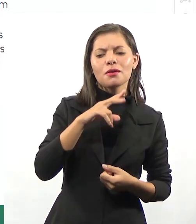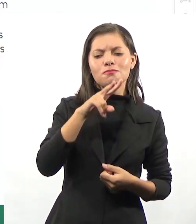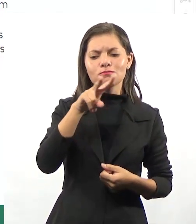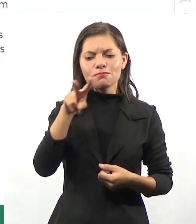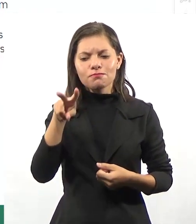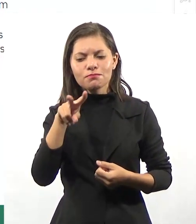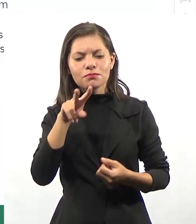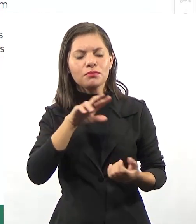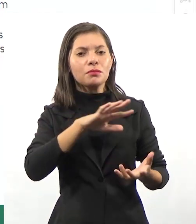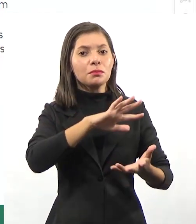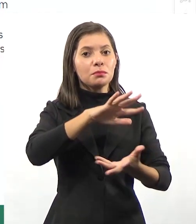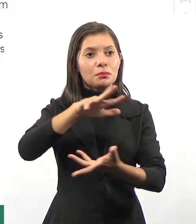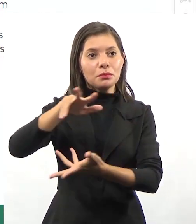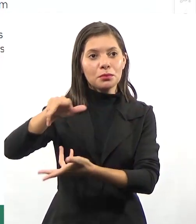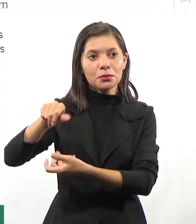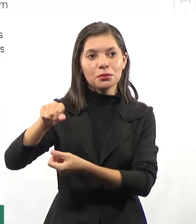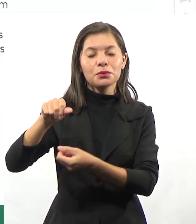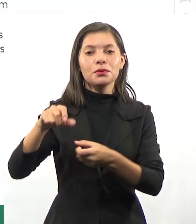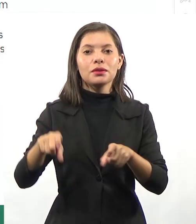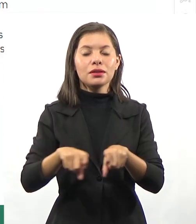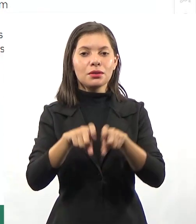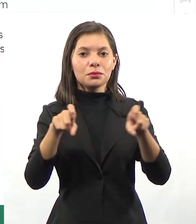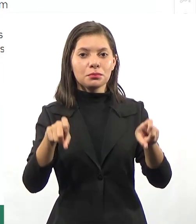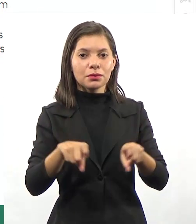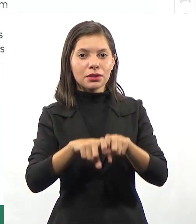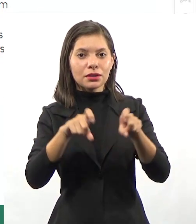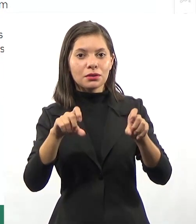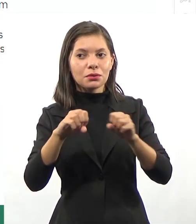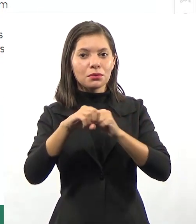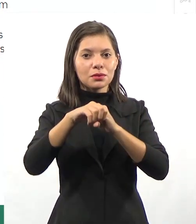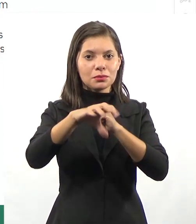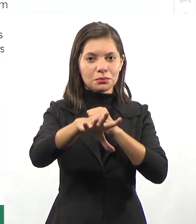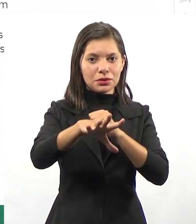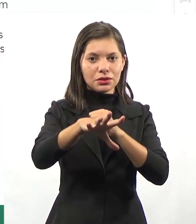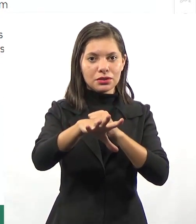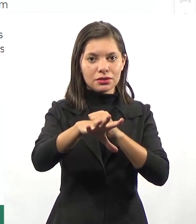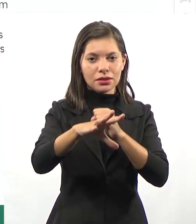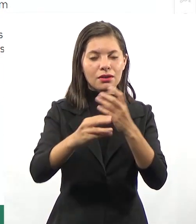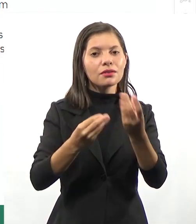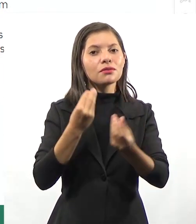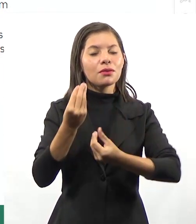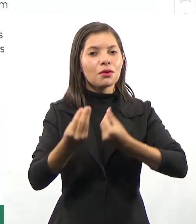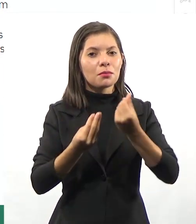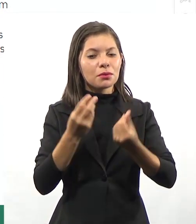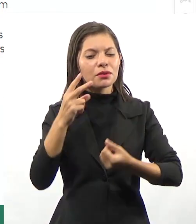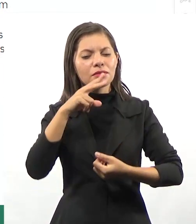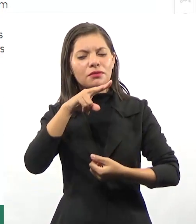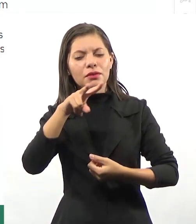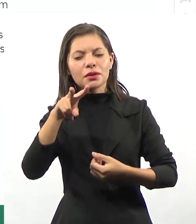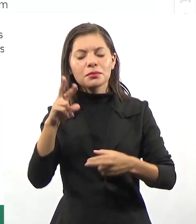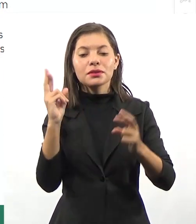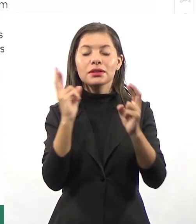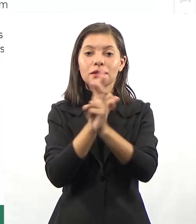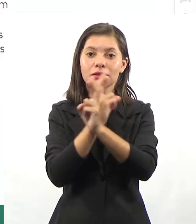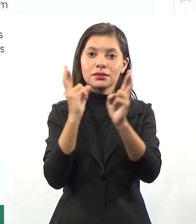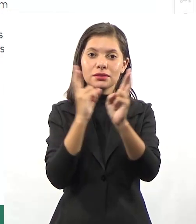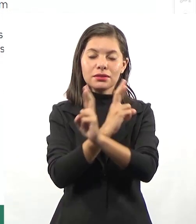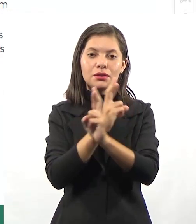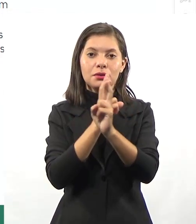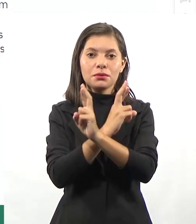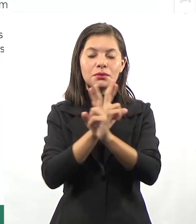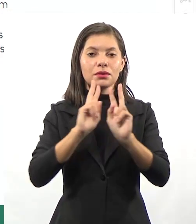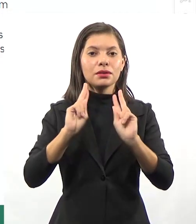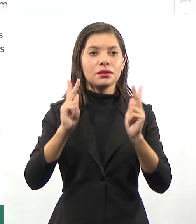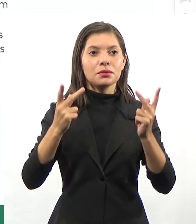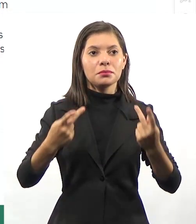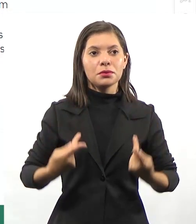mundo hoje passa pelo computador, passa pelas mídias. A forma com que enxergamos a relação entre pessoas, a